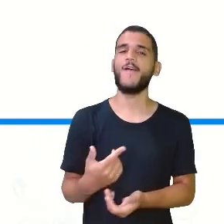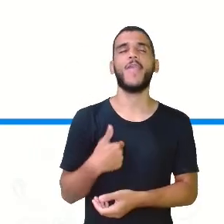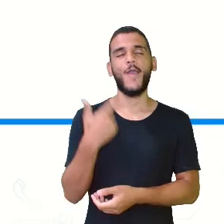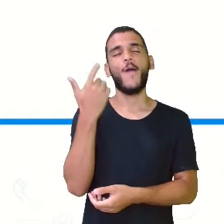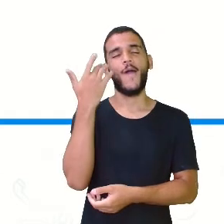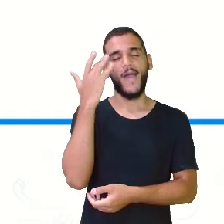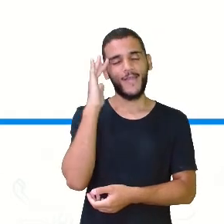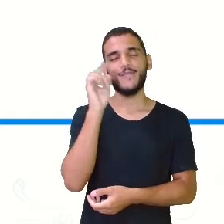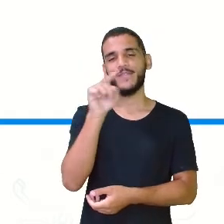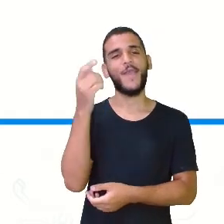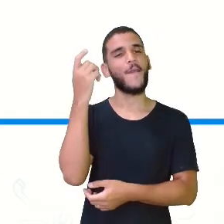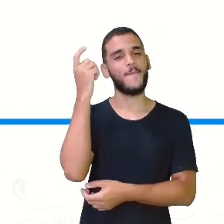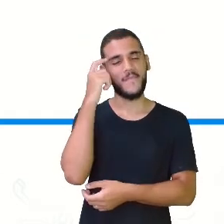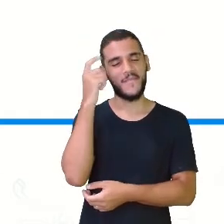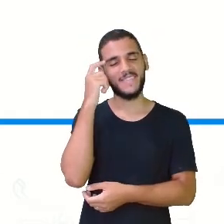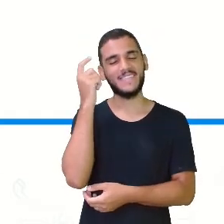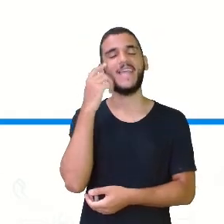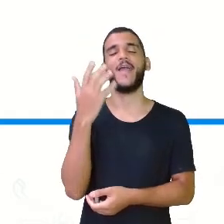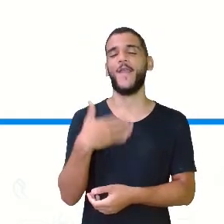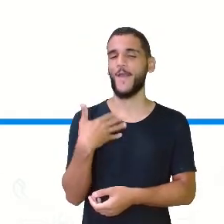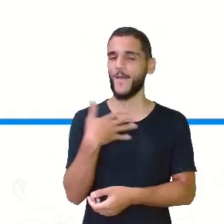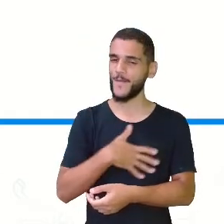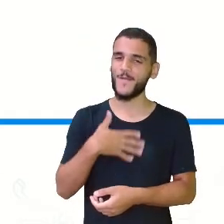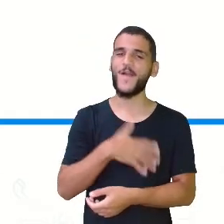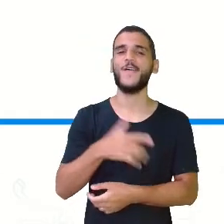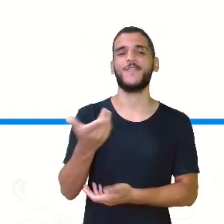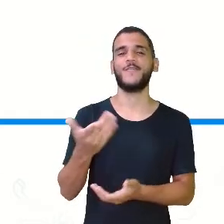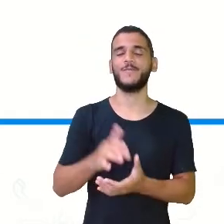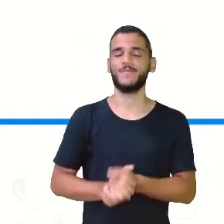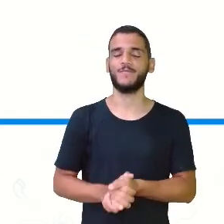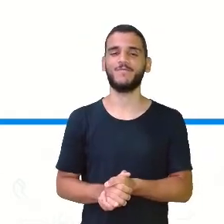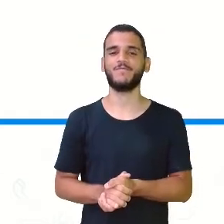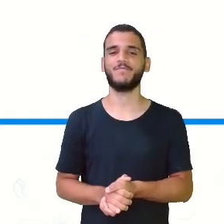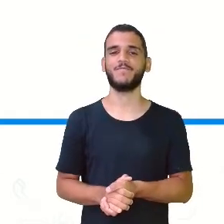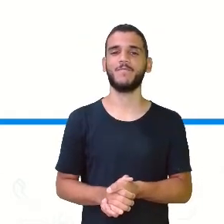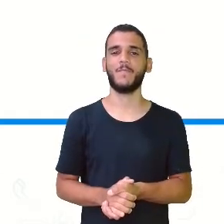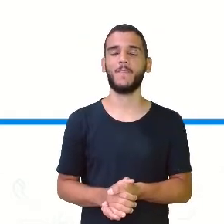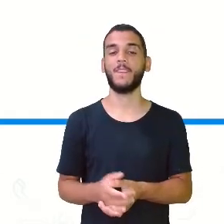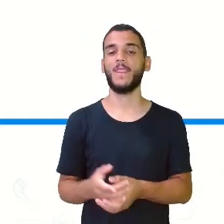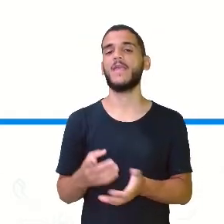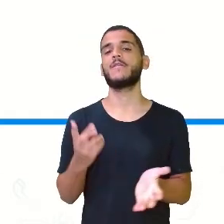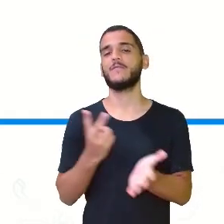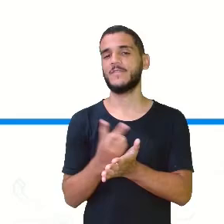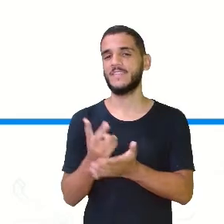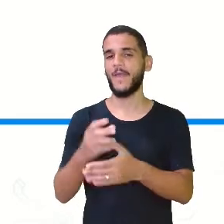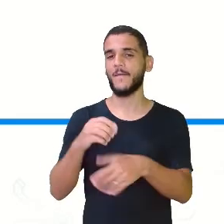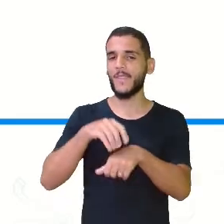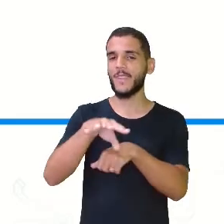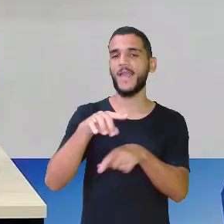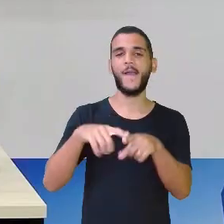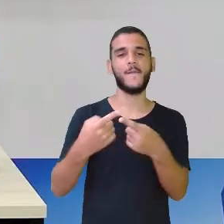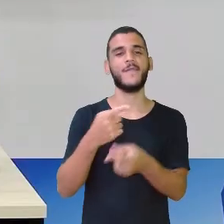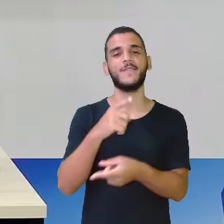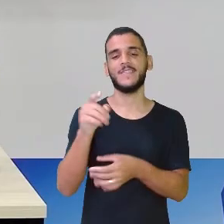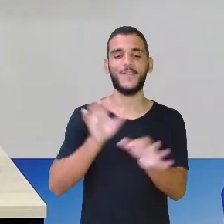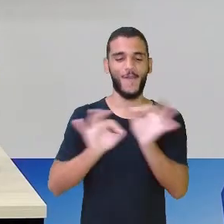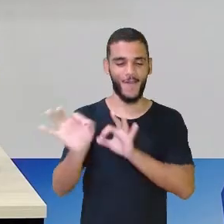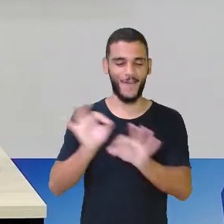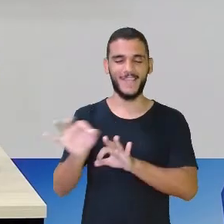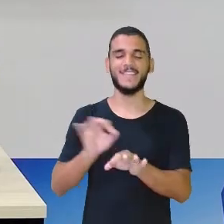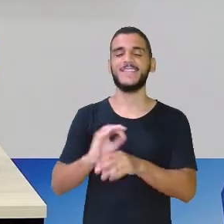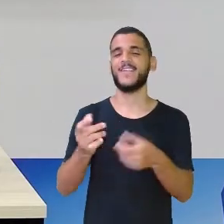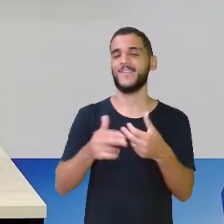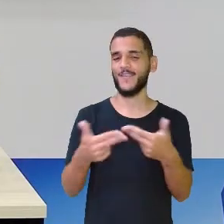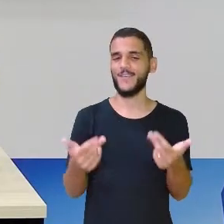pensaram, viu? Eu gosto que pensem mesmo, porque comigo é assim. Eu dou aquela deixa e eles sempre consertam, né, professora